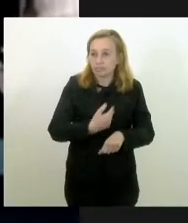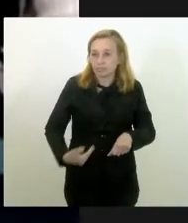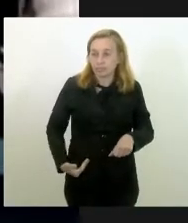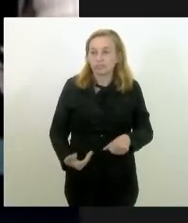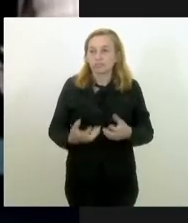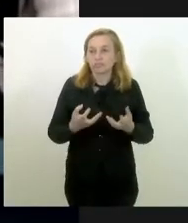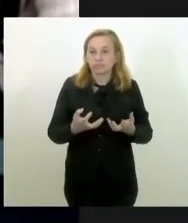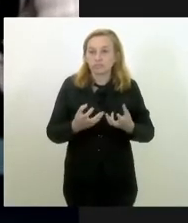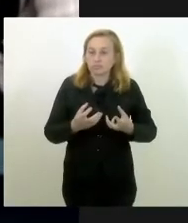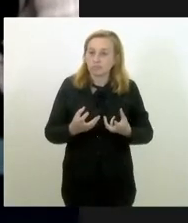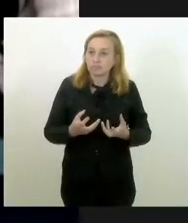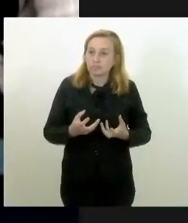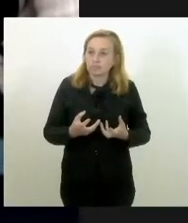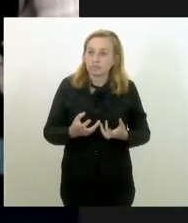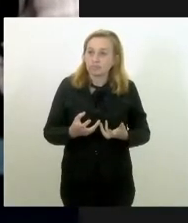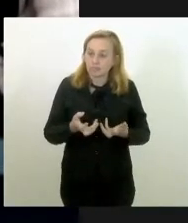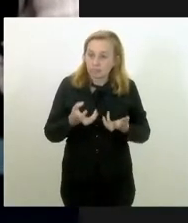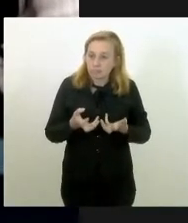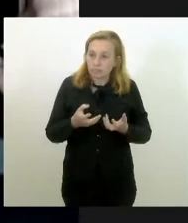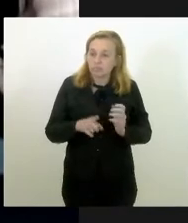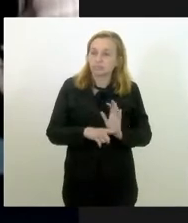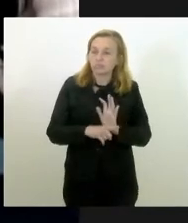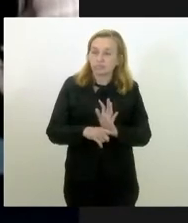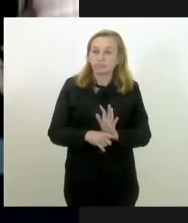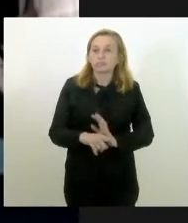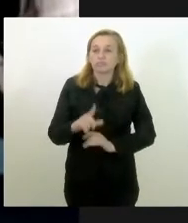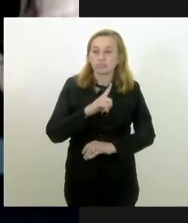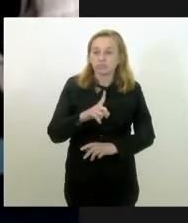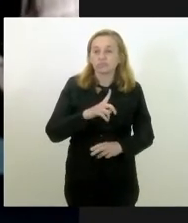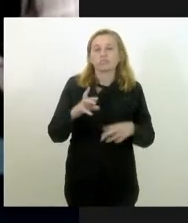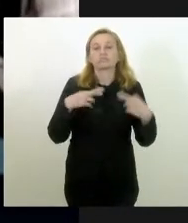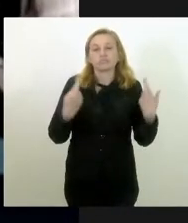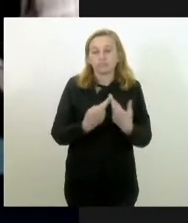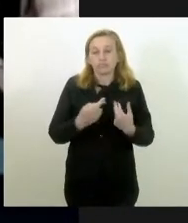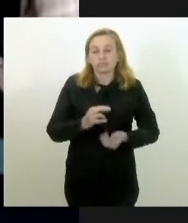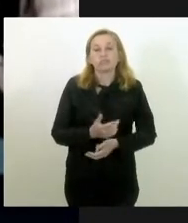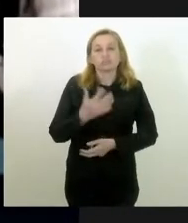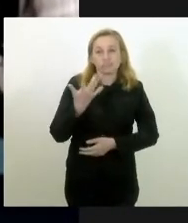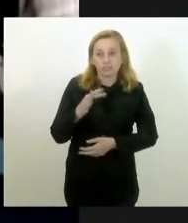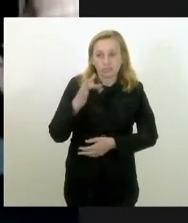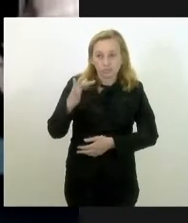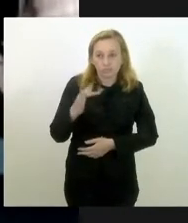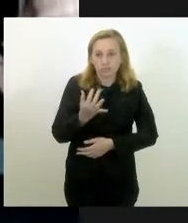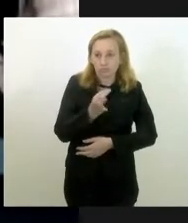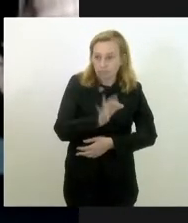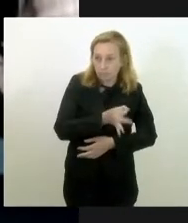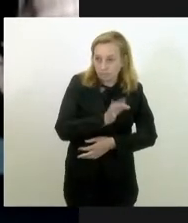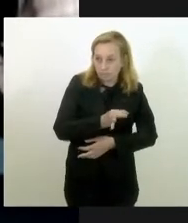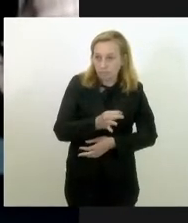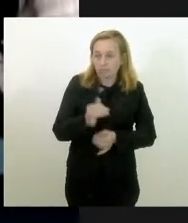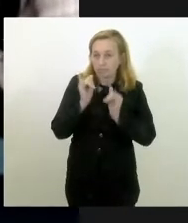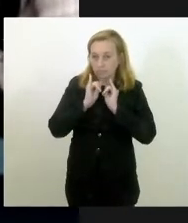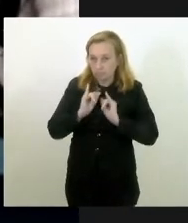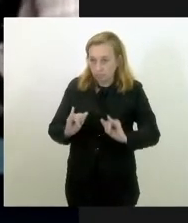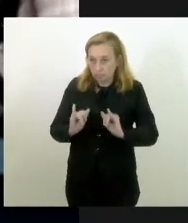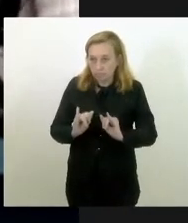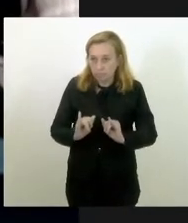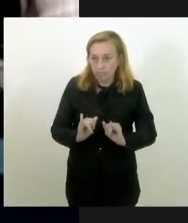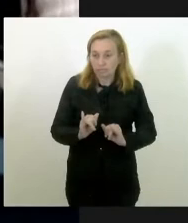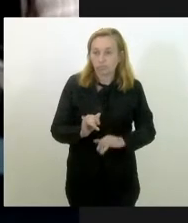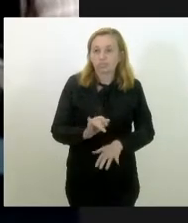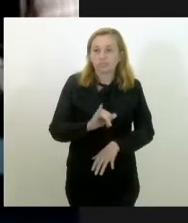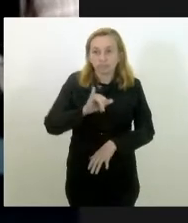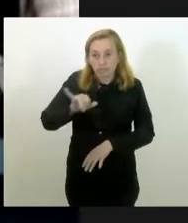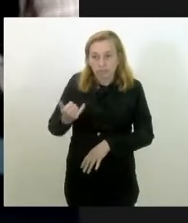disposto, né, a ter essa reunião. Então, em breve, com certeza, a gente vai estar aqui anunciando. Inclusive, vou até